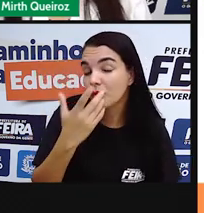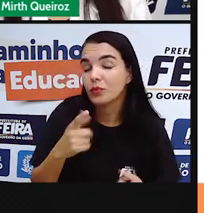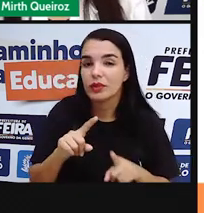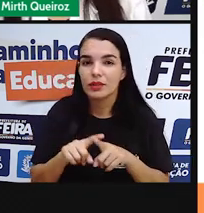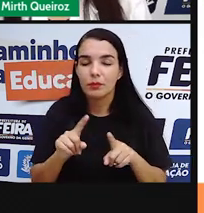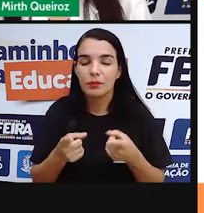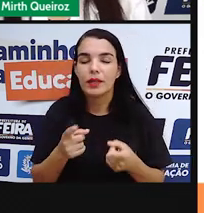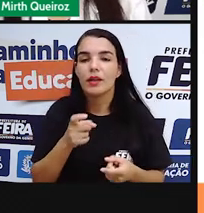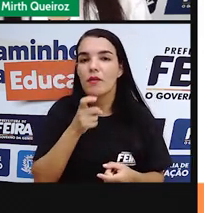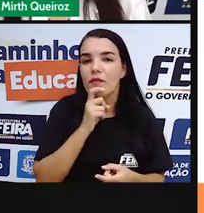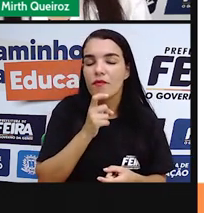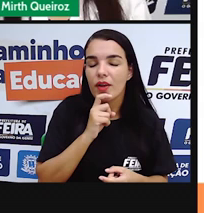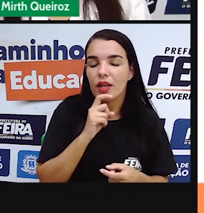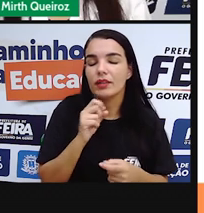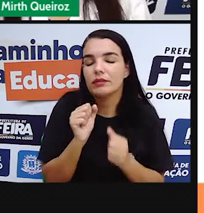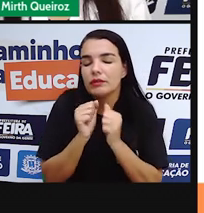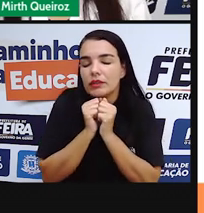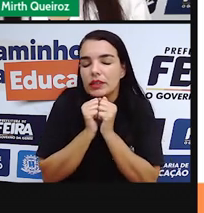estação do frio.